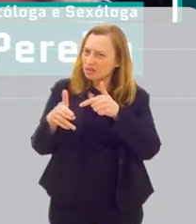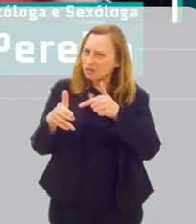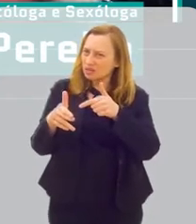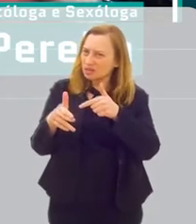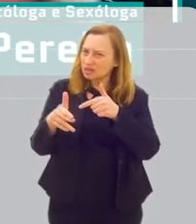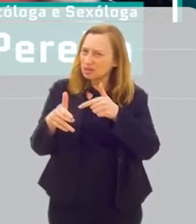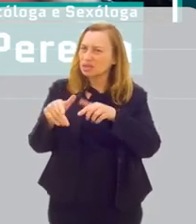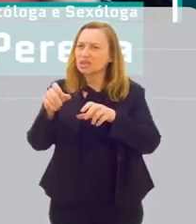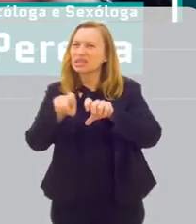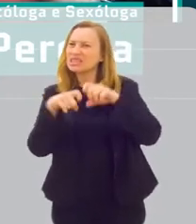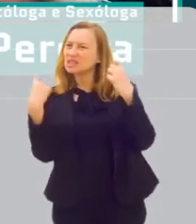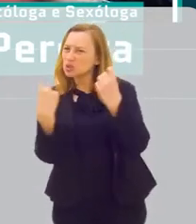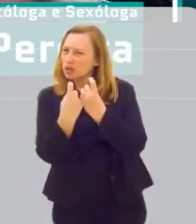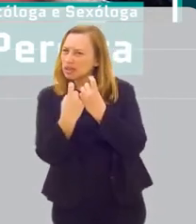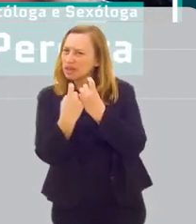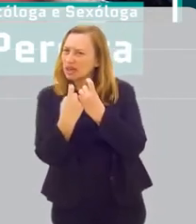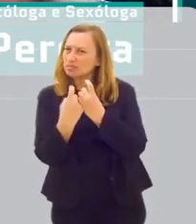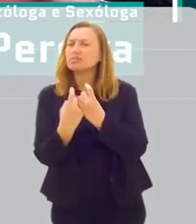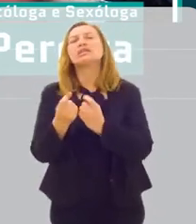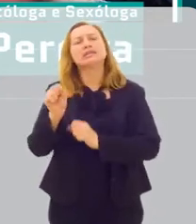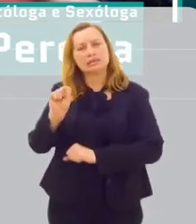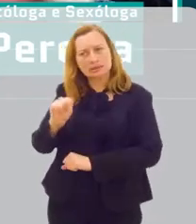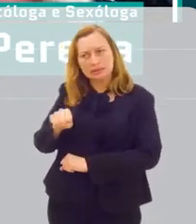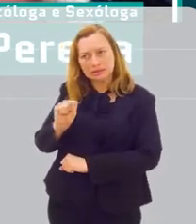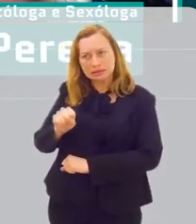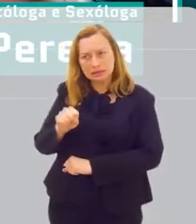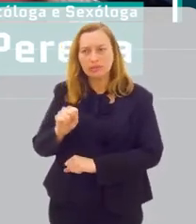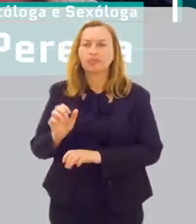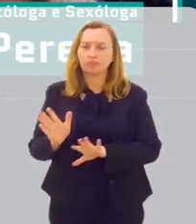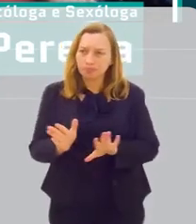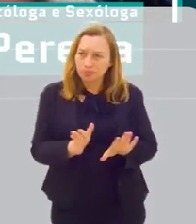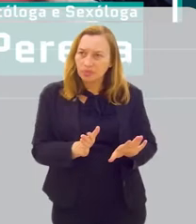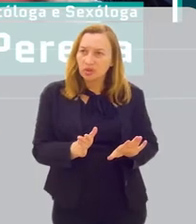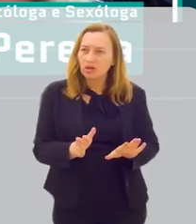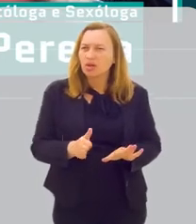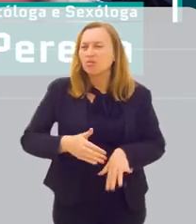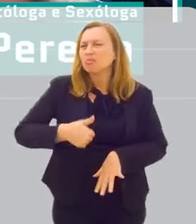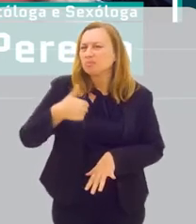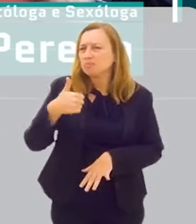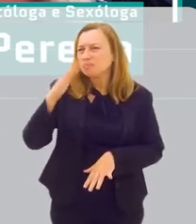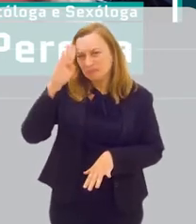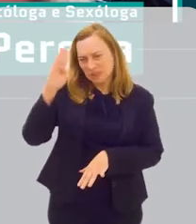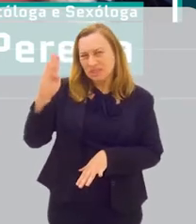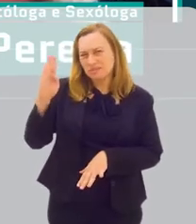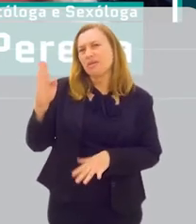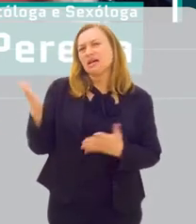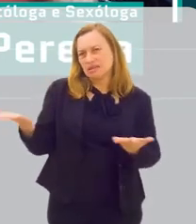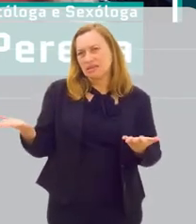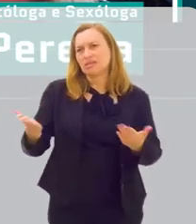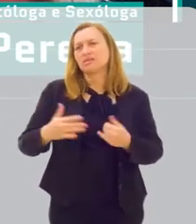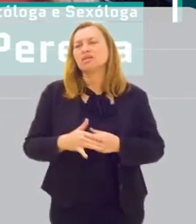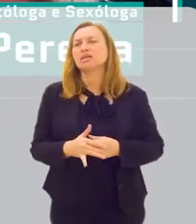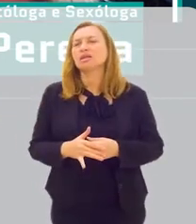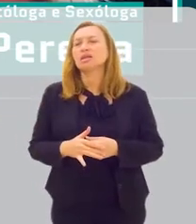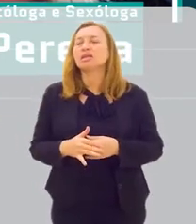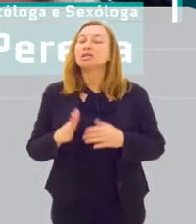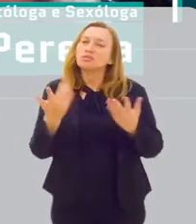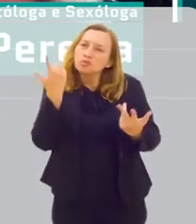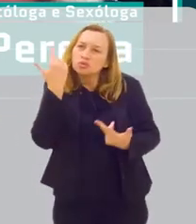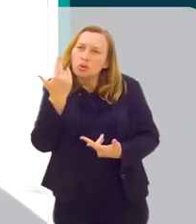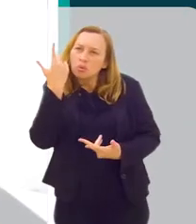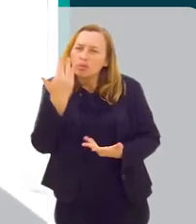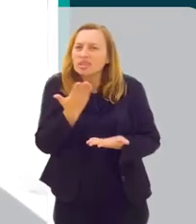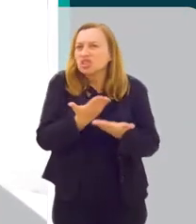então, na sexualidade? Interfere. É um dos principais aspectos.